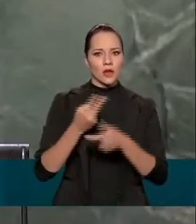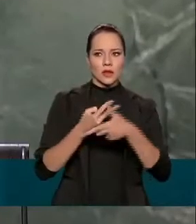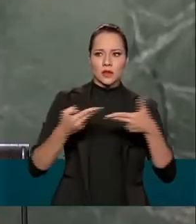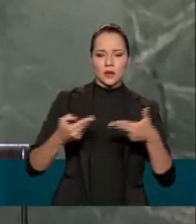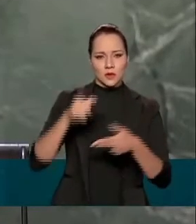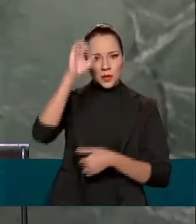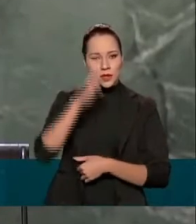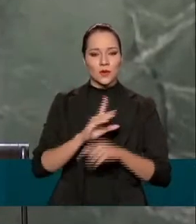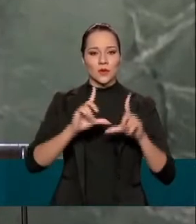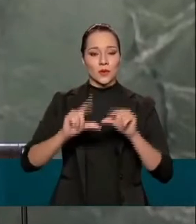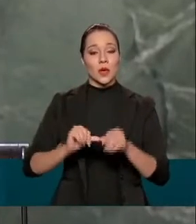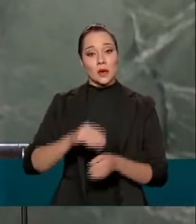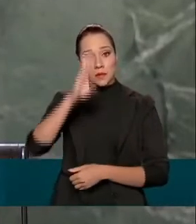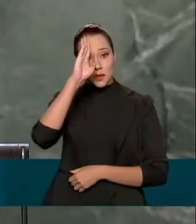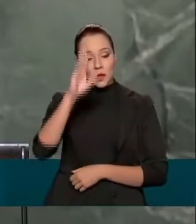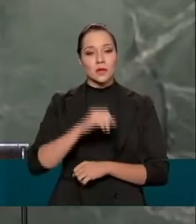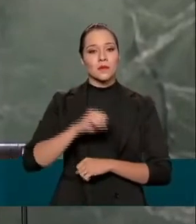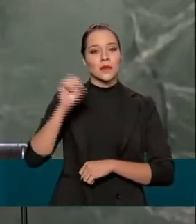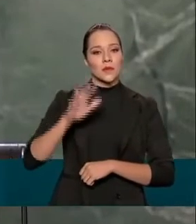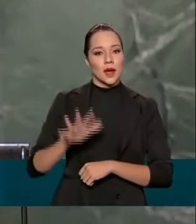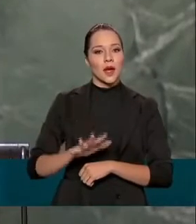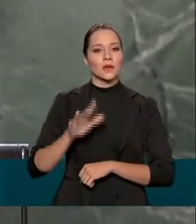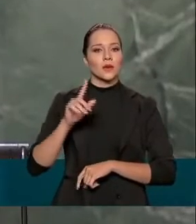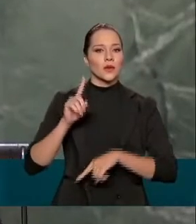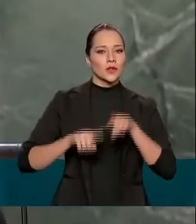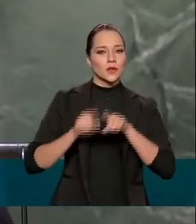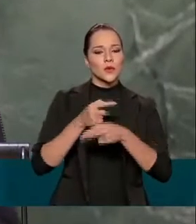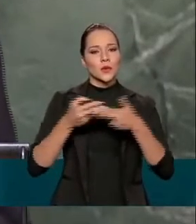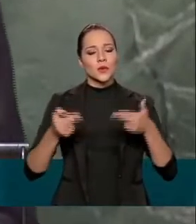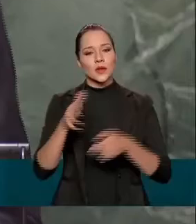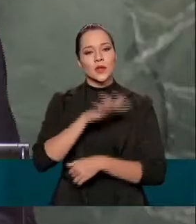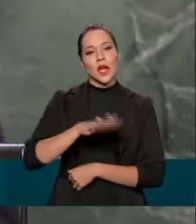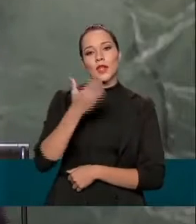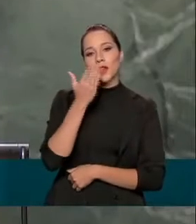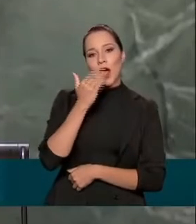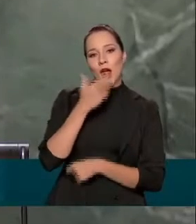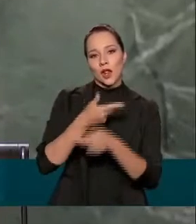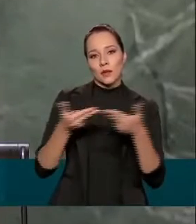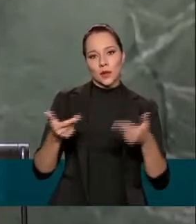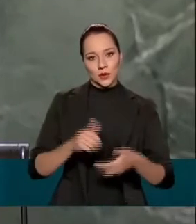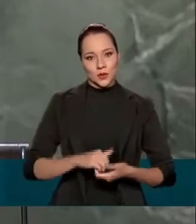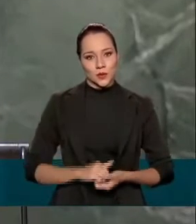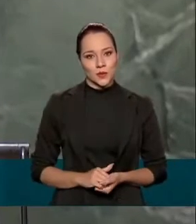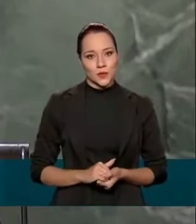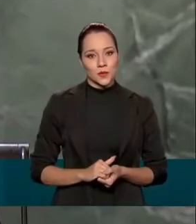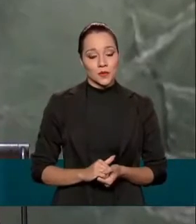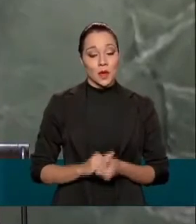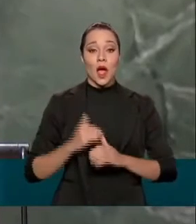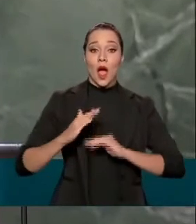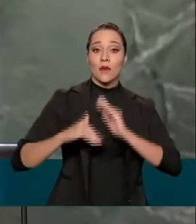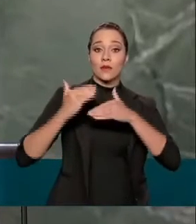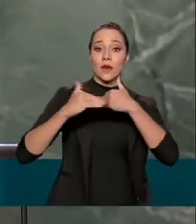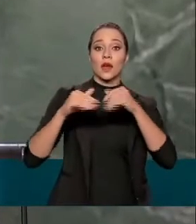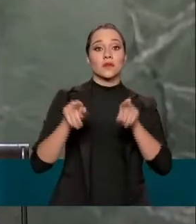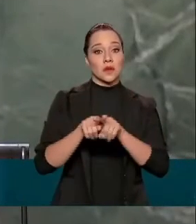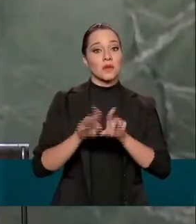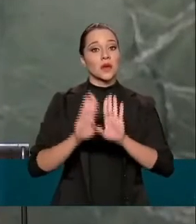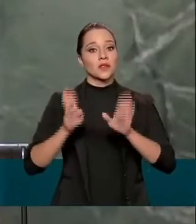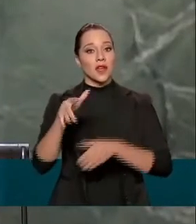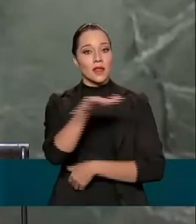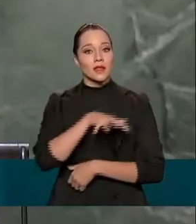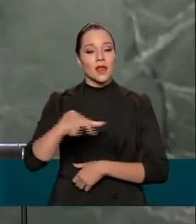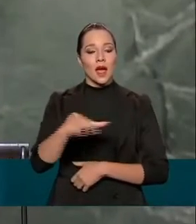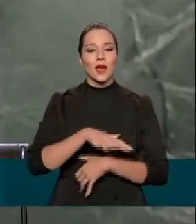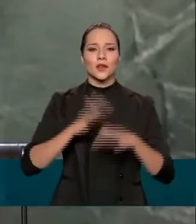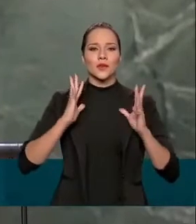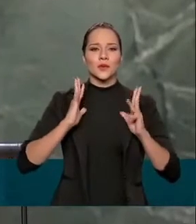em especial no barateamento de produção de alimentos. Grande avanço vem acontecendo na área do